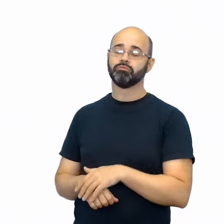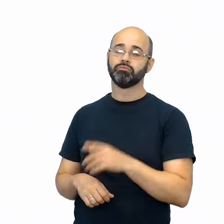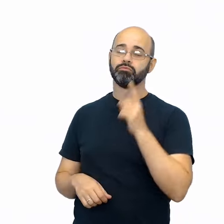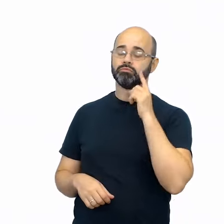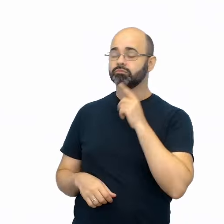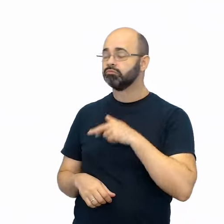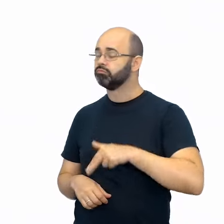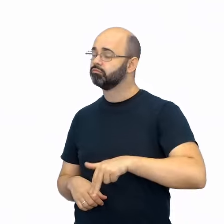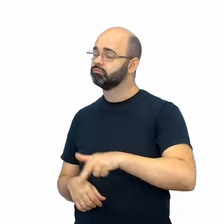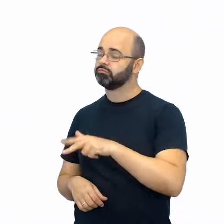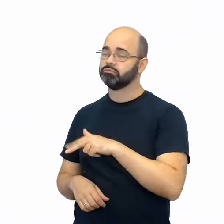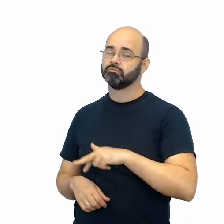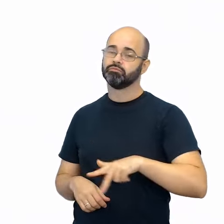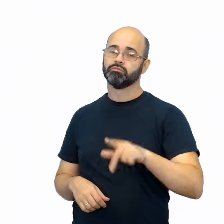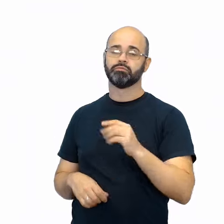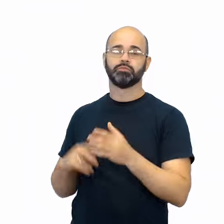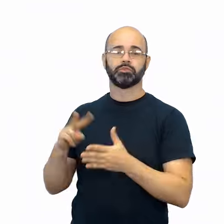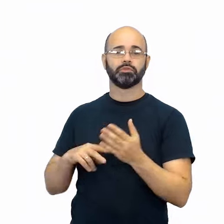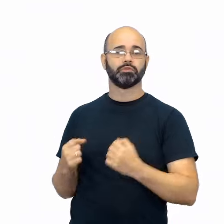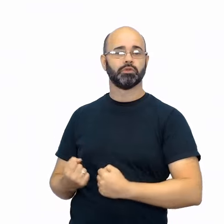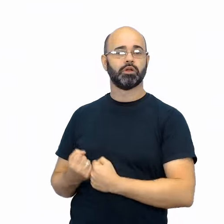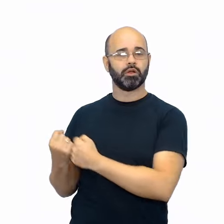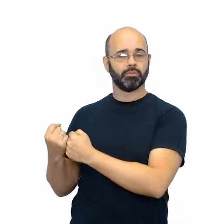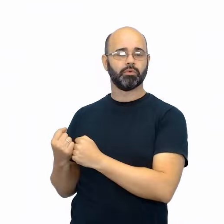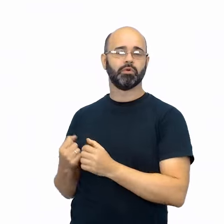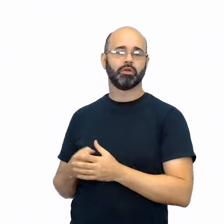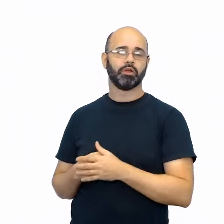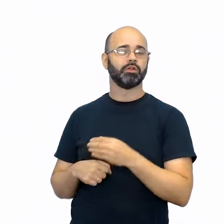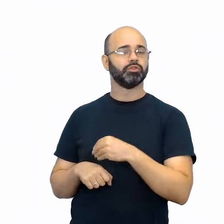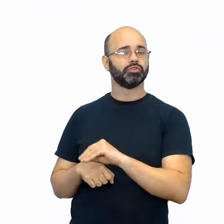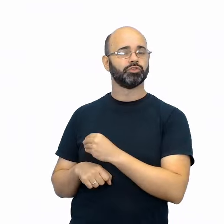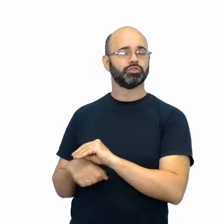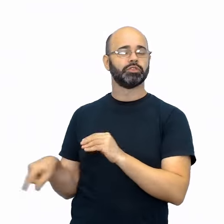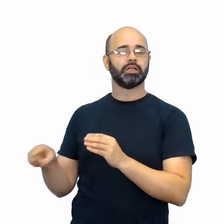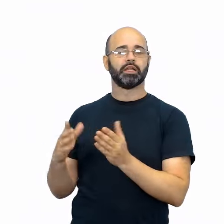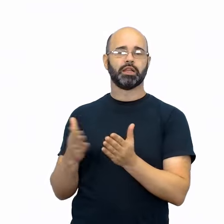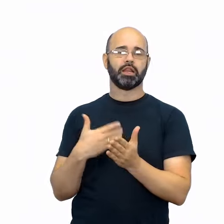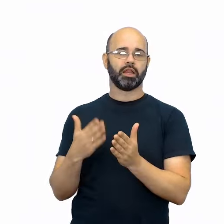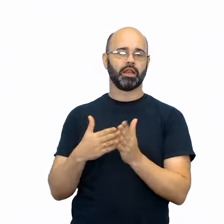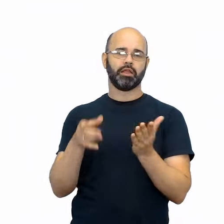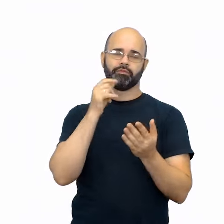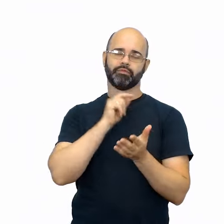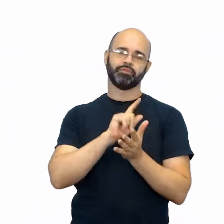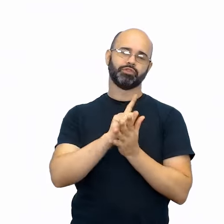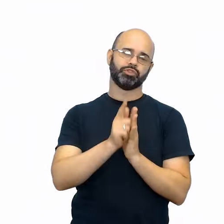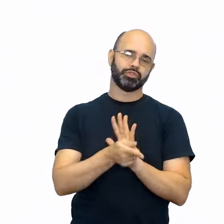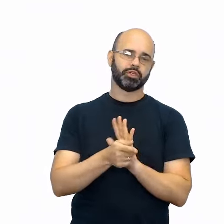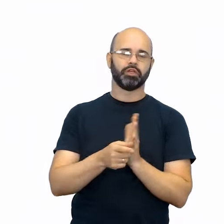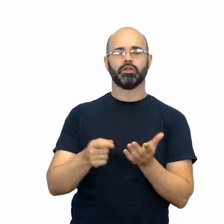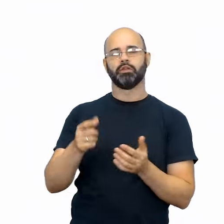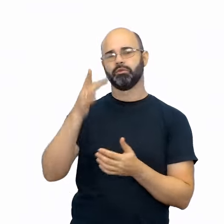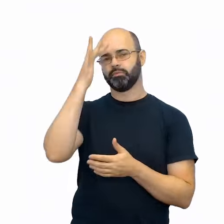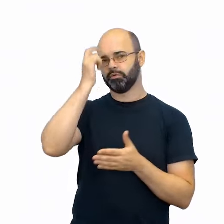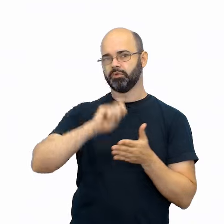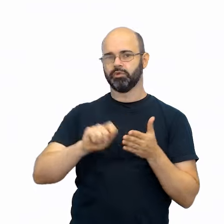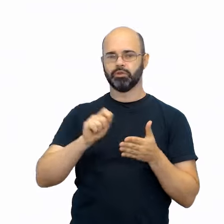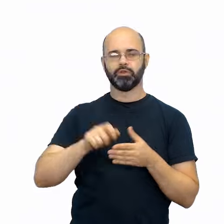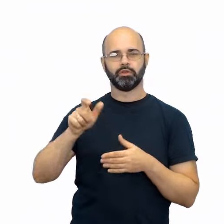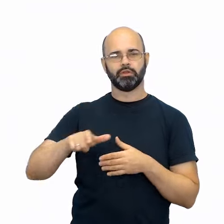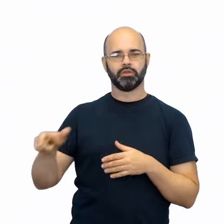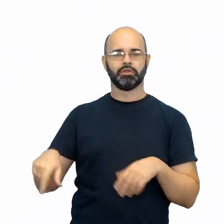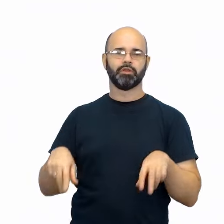leitura, oriente-os a encontrar categorias para agrupar os livros em gênero, autor, temática, personagens.